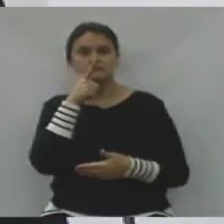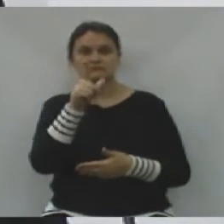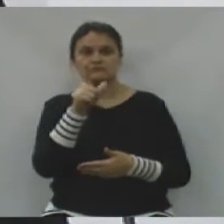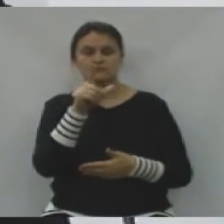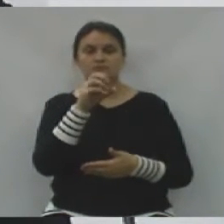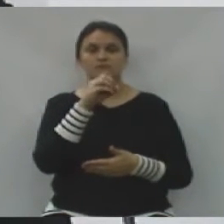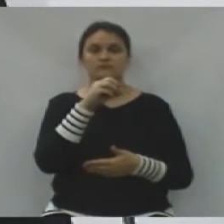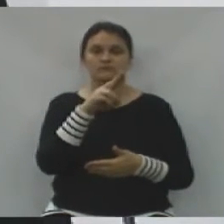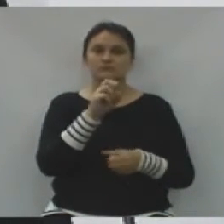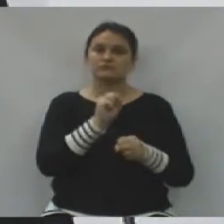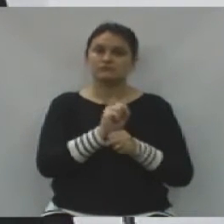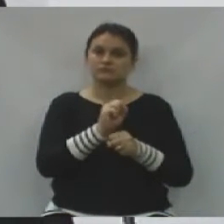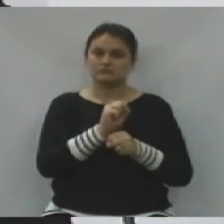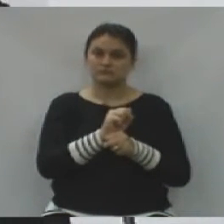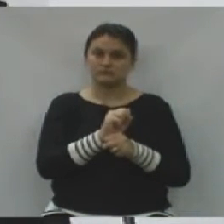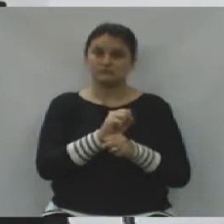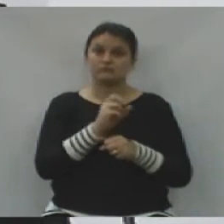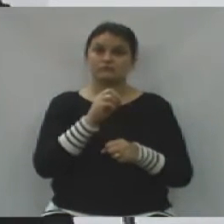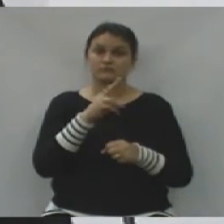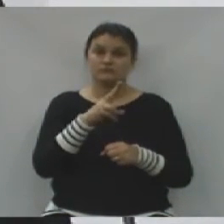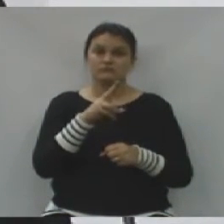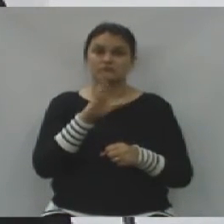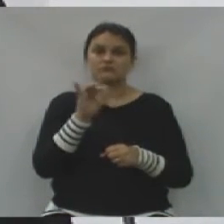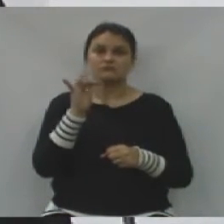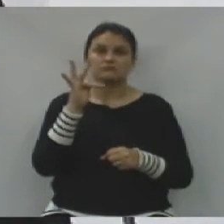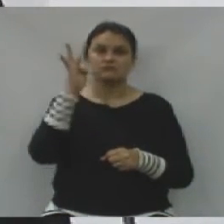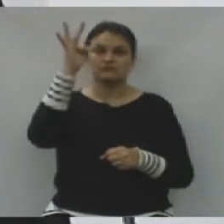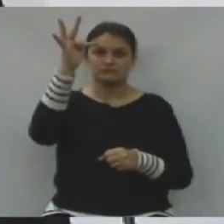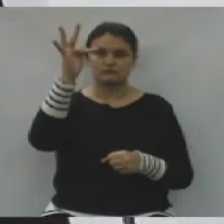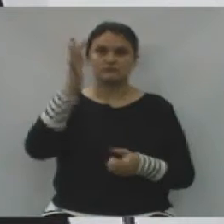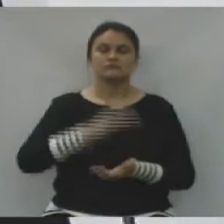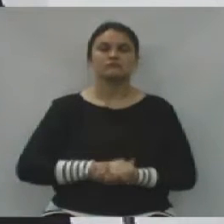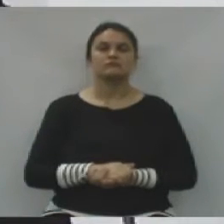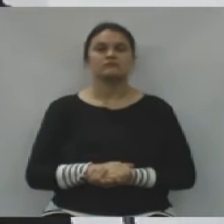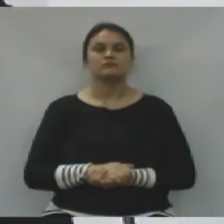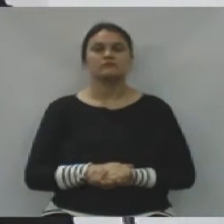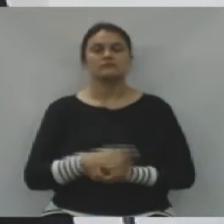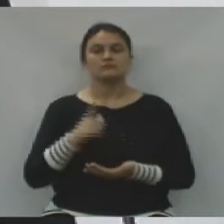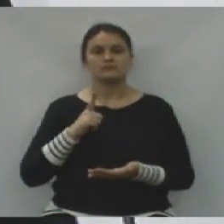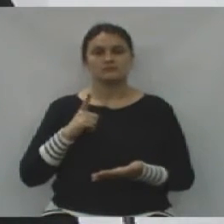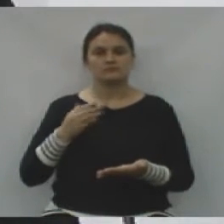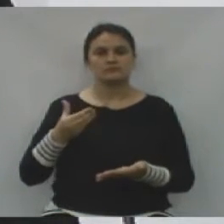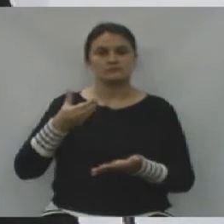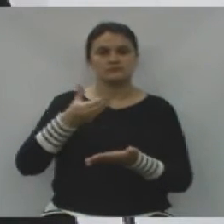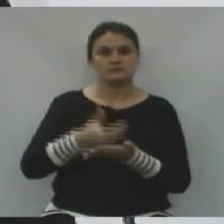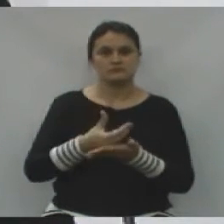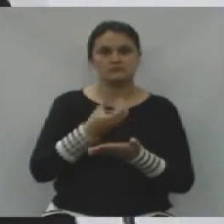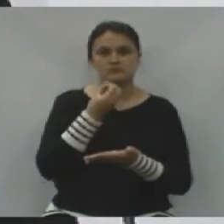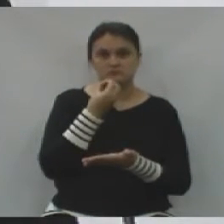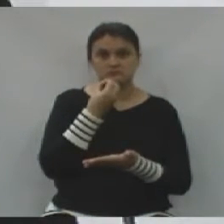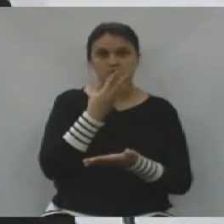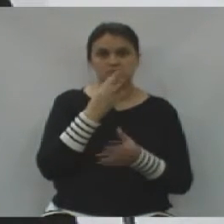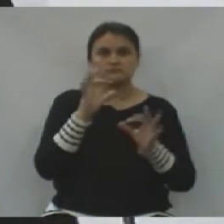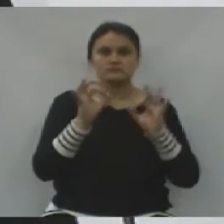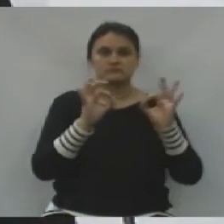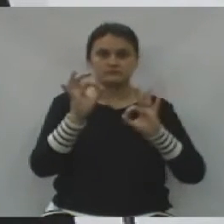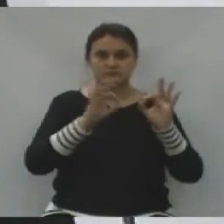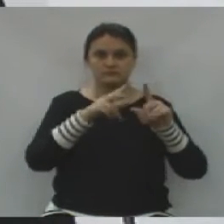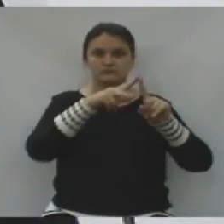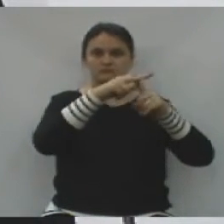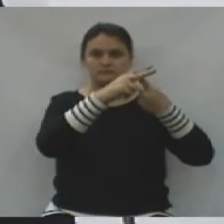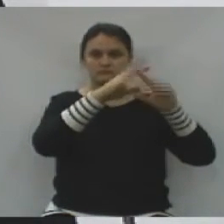ou estão sendo atendidas, ou serão atendidas. É uma verba significativa para fazer